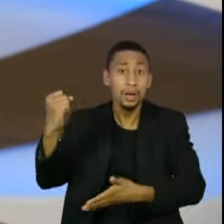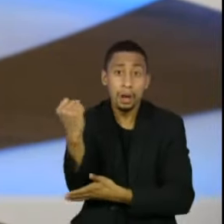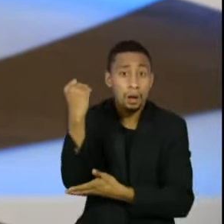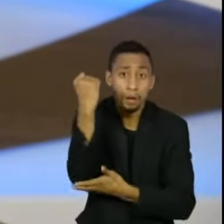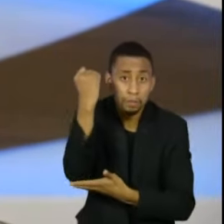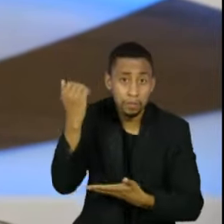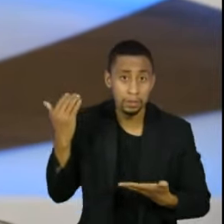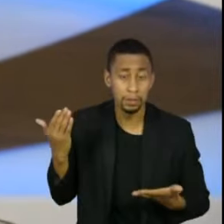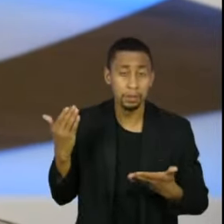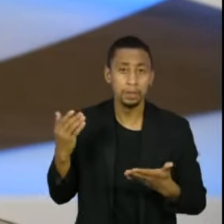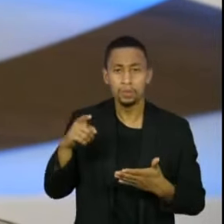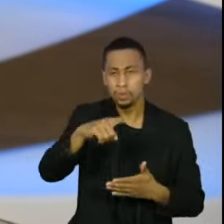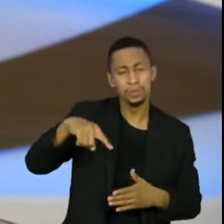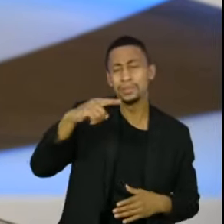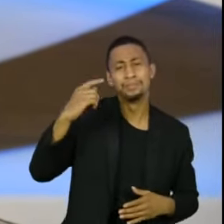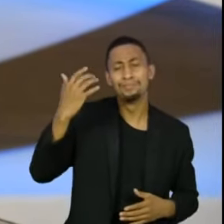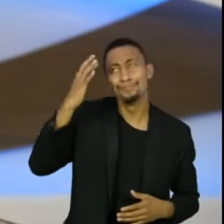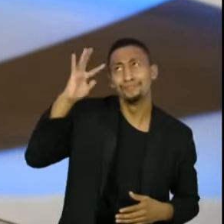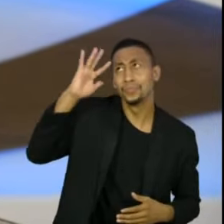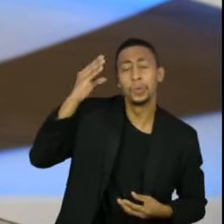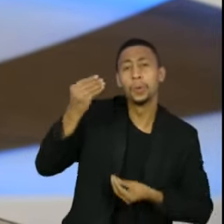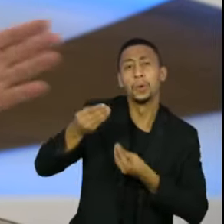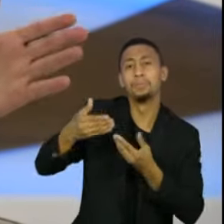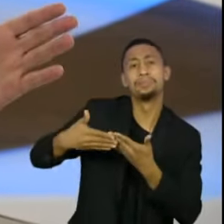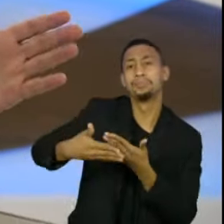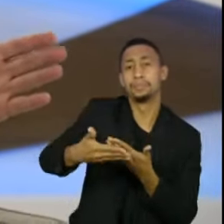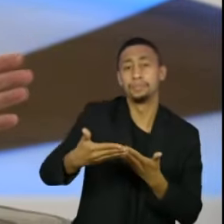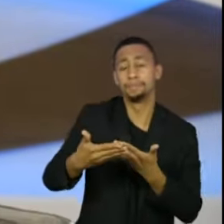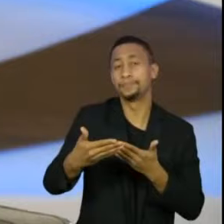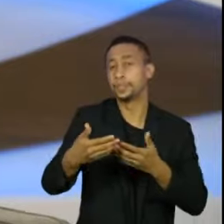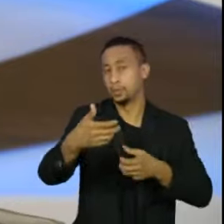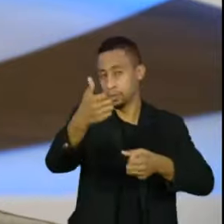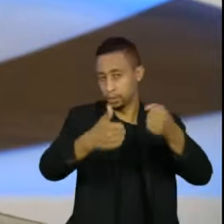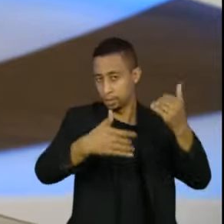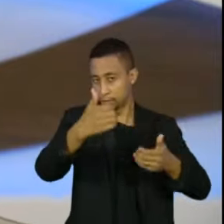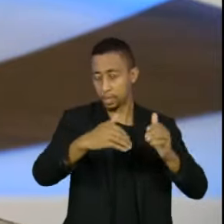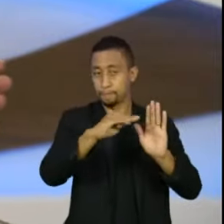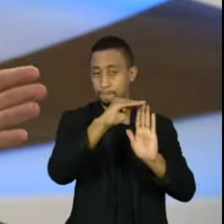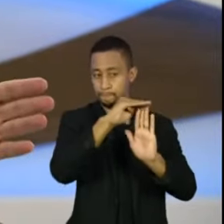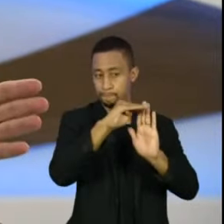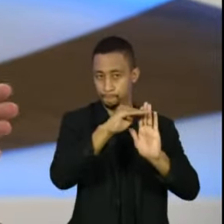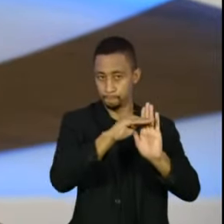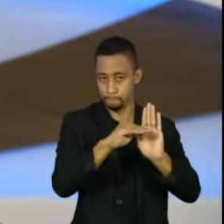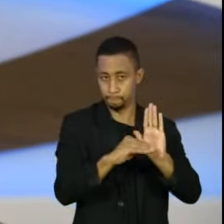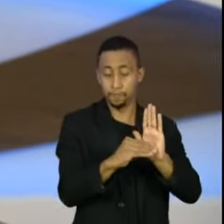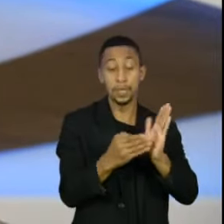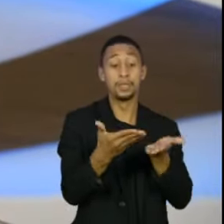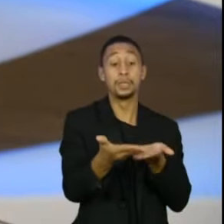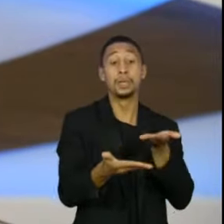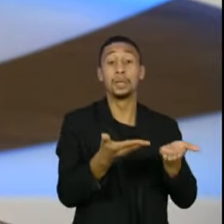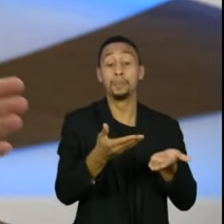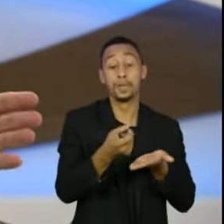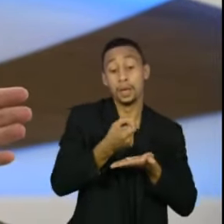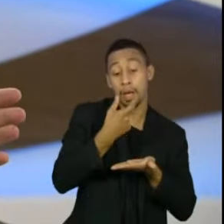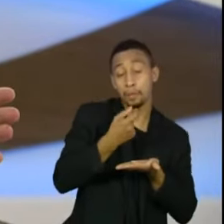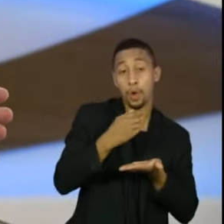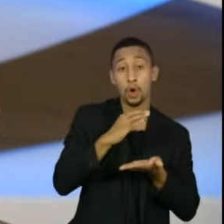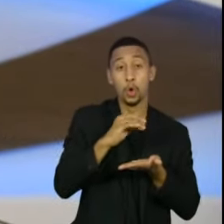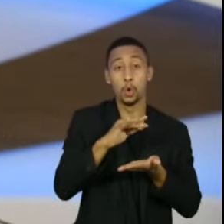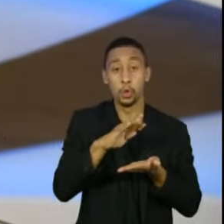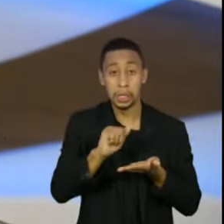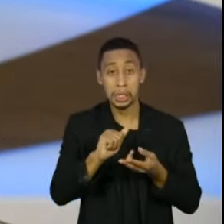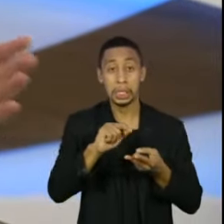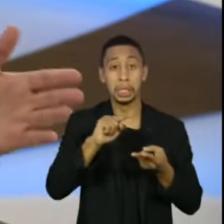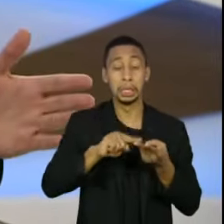que ninguém imaginava que pudesse ter. E quando se fala, por exemplo, de protocolo de tratamento com cloroquina, azitromicina e ivermertina,